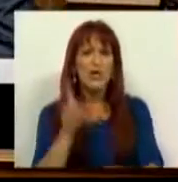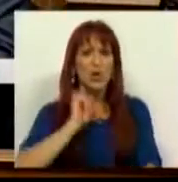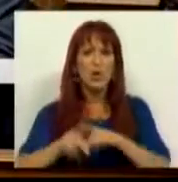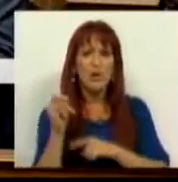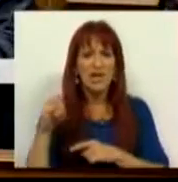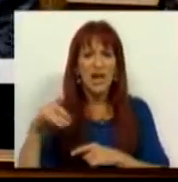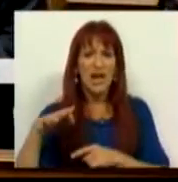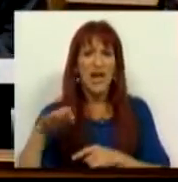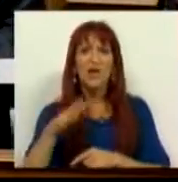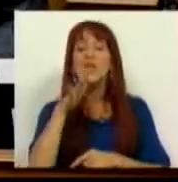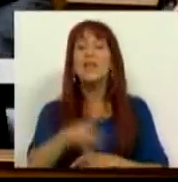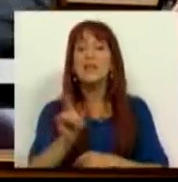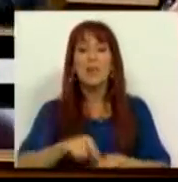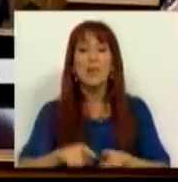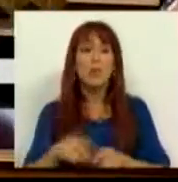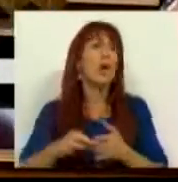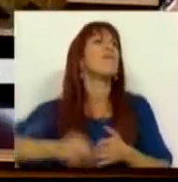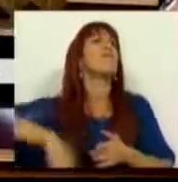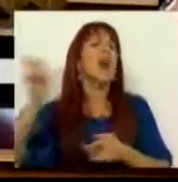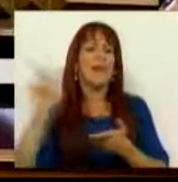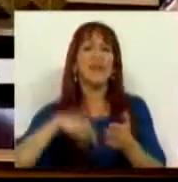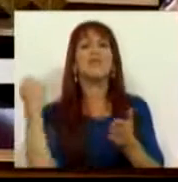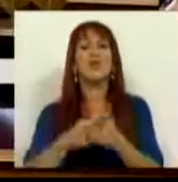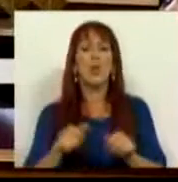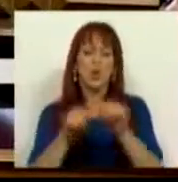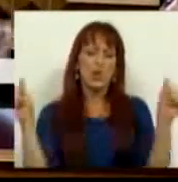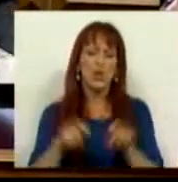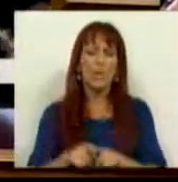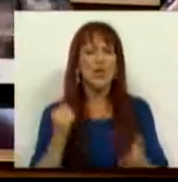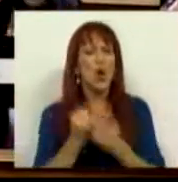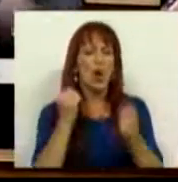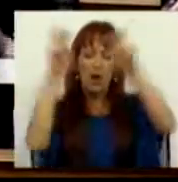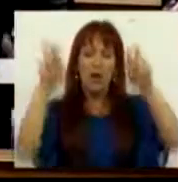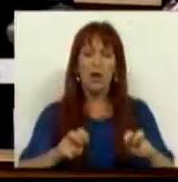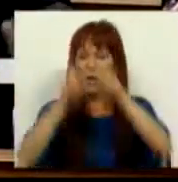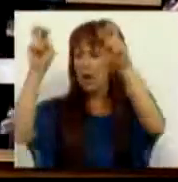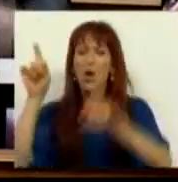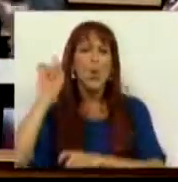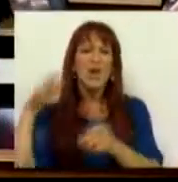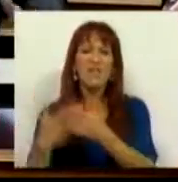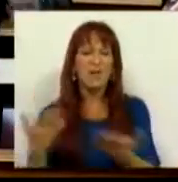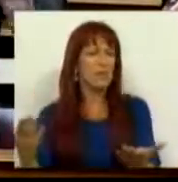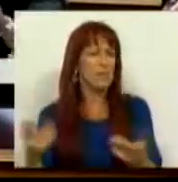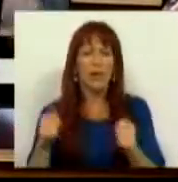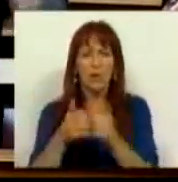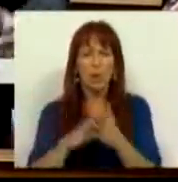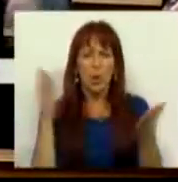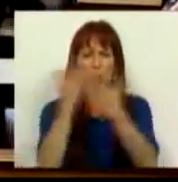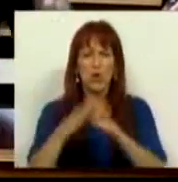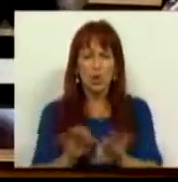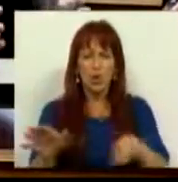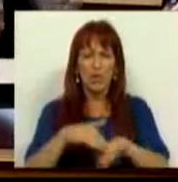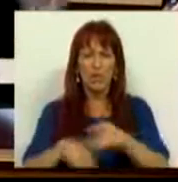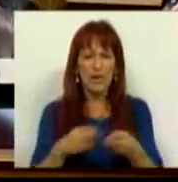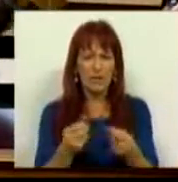Deputada Inês de Itónio Pereira referiu também que finalmente fechou-se com um sistema que só certificava mas que não qualificava. O que todos os estudos sérios